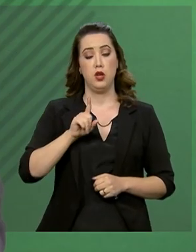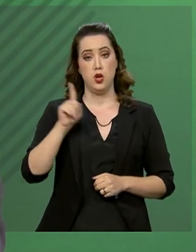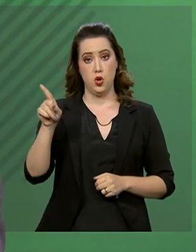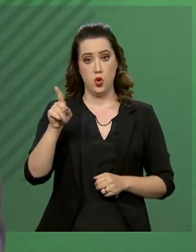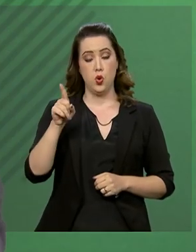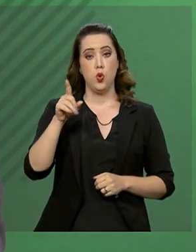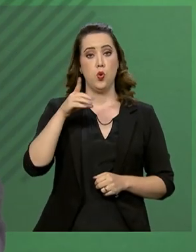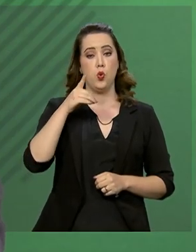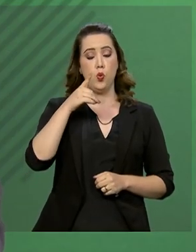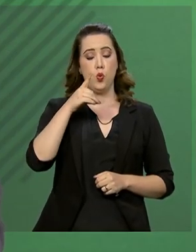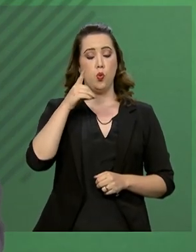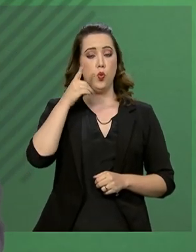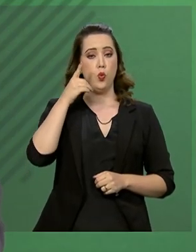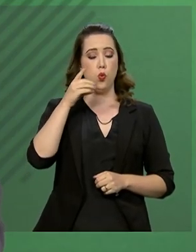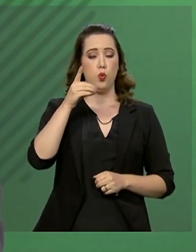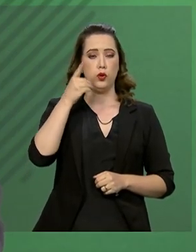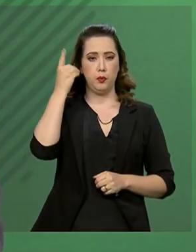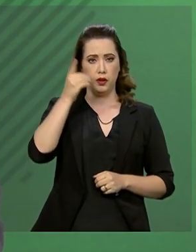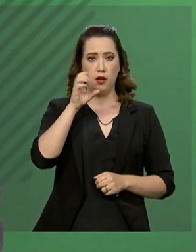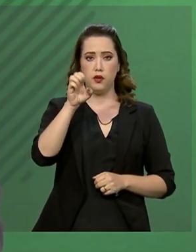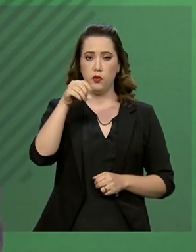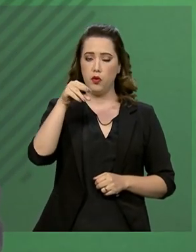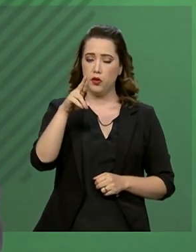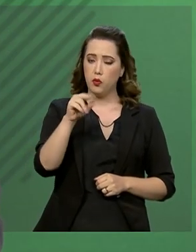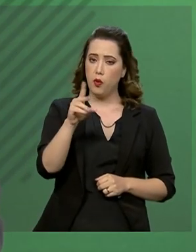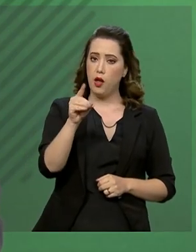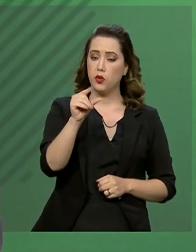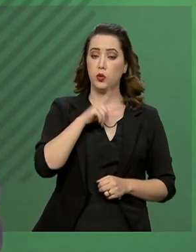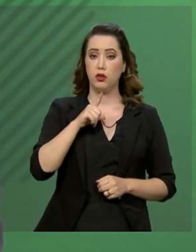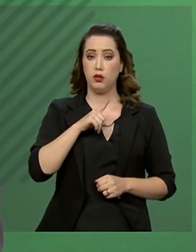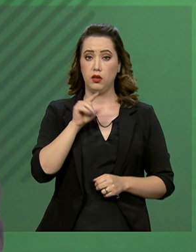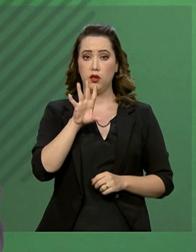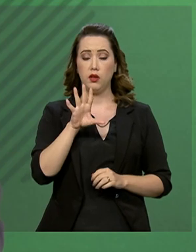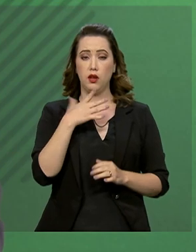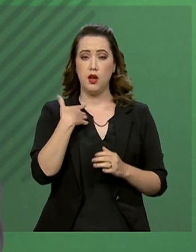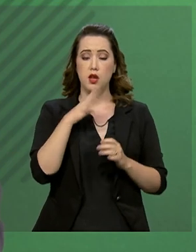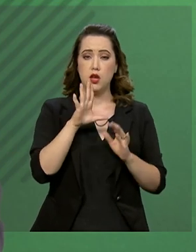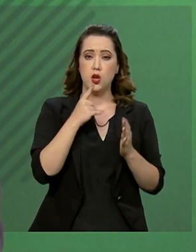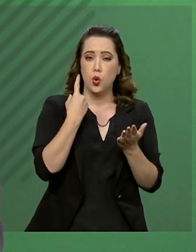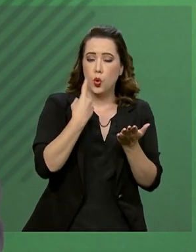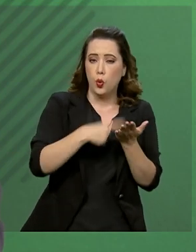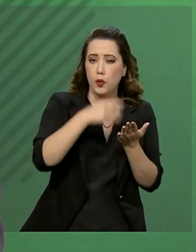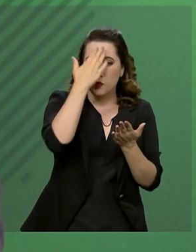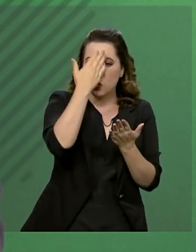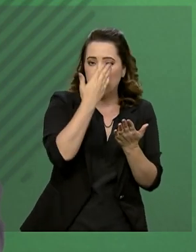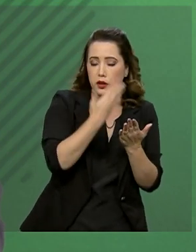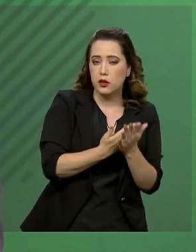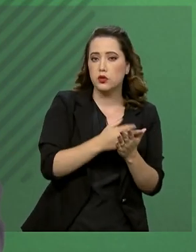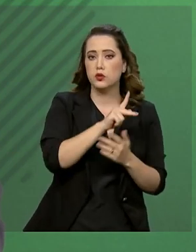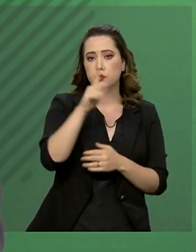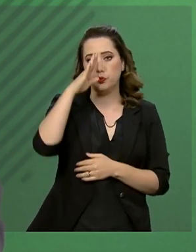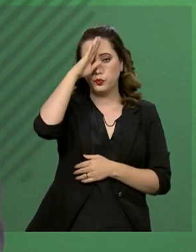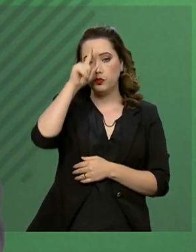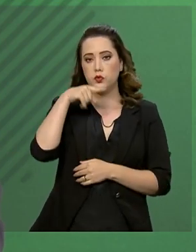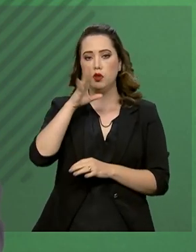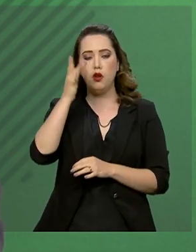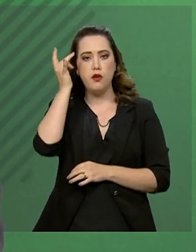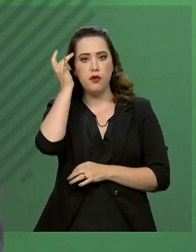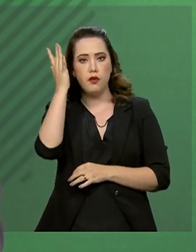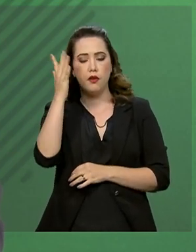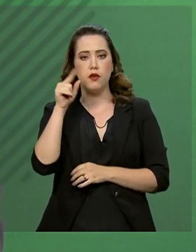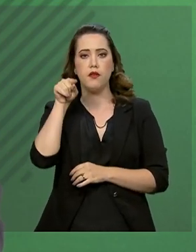a total confiança do presidente Bolsonaro e o acesso facilitado ao mandatário